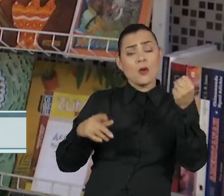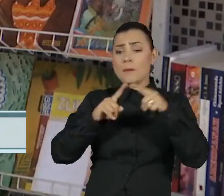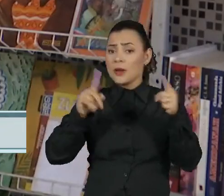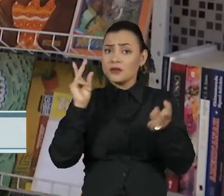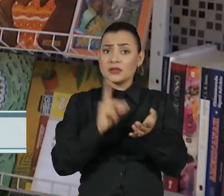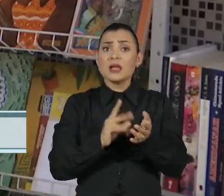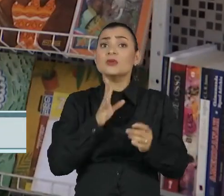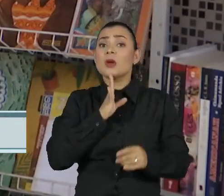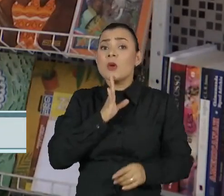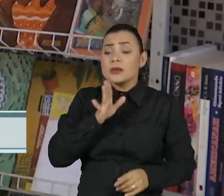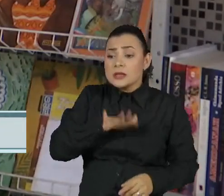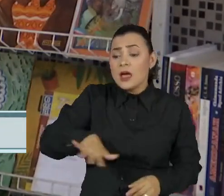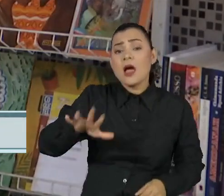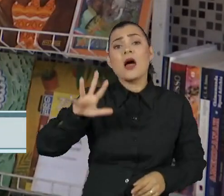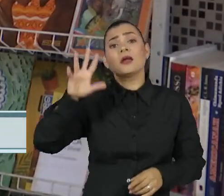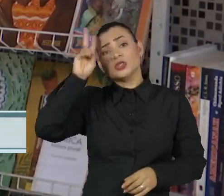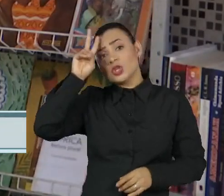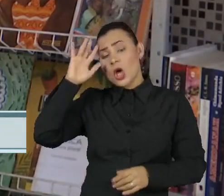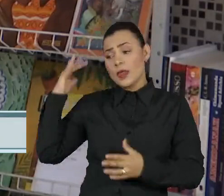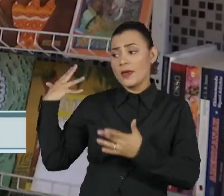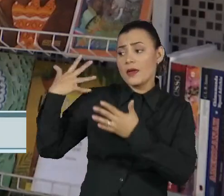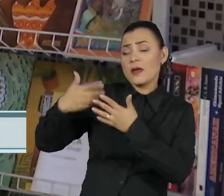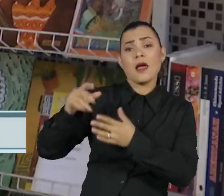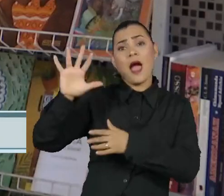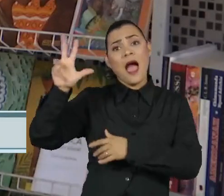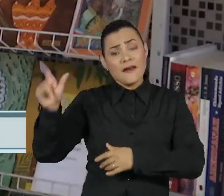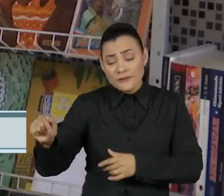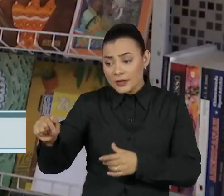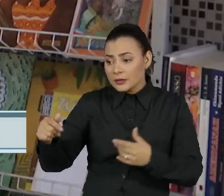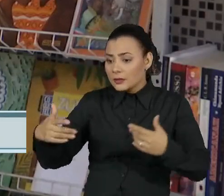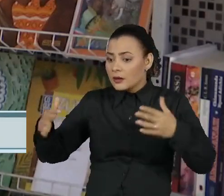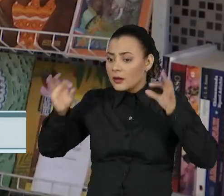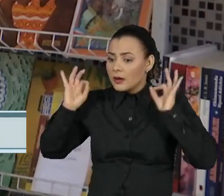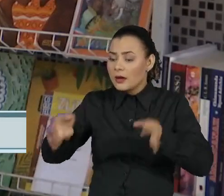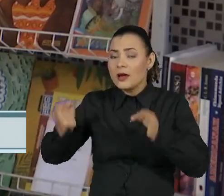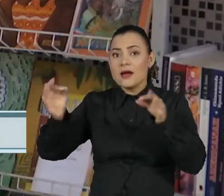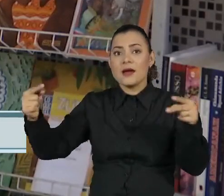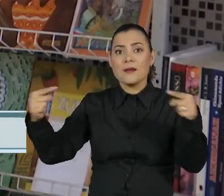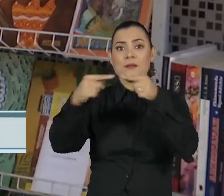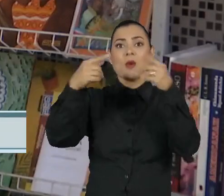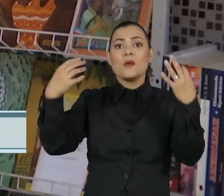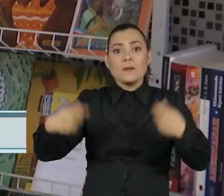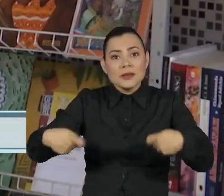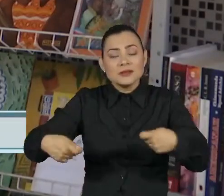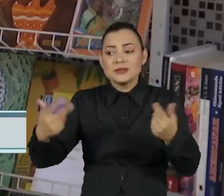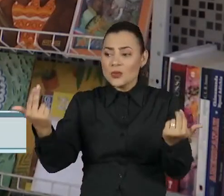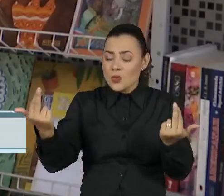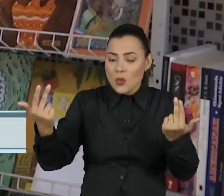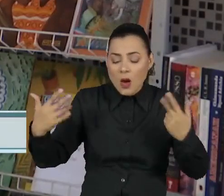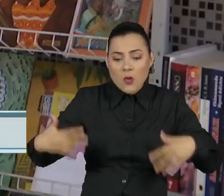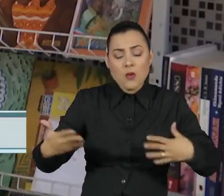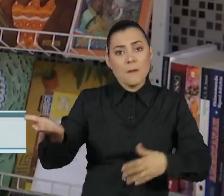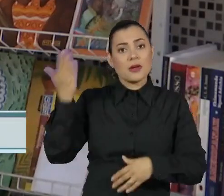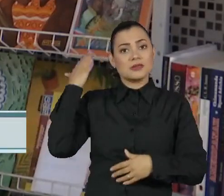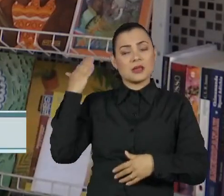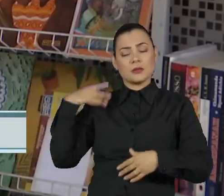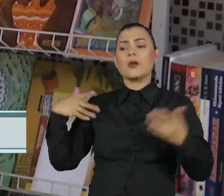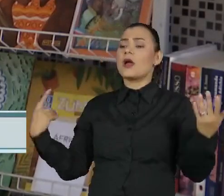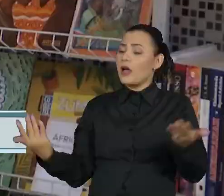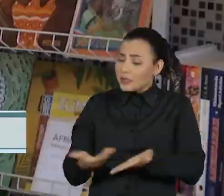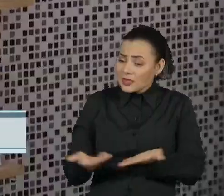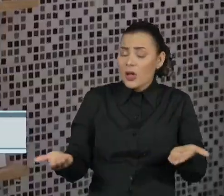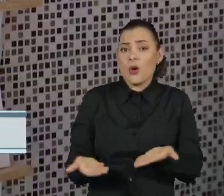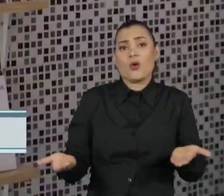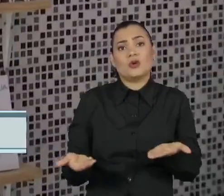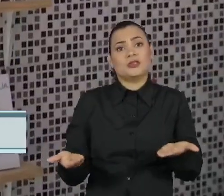conhece nada sobre a história africana, sobre a nossa história. E aí eu falei, nossa, a mesma coisa que eles passaram lá, a gente ainda